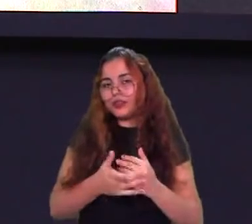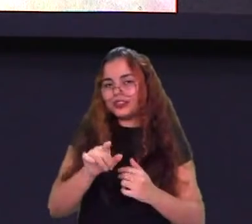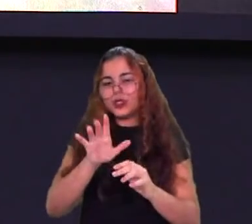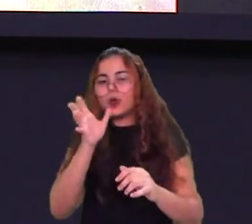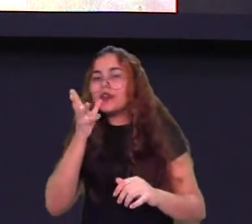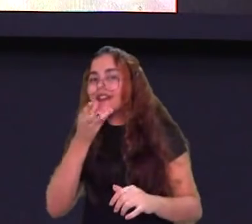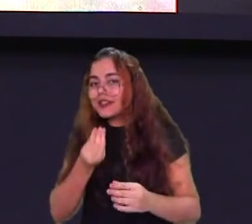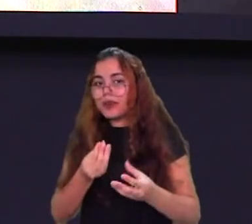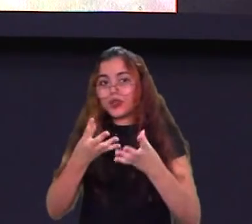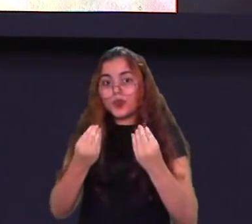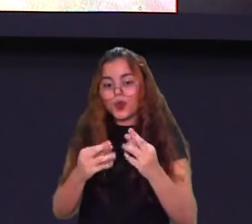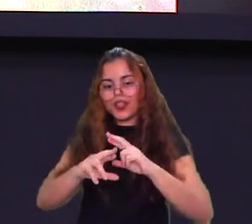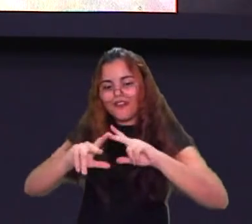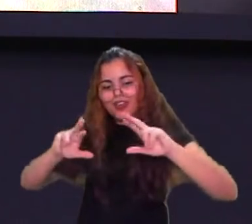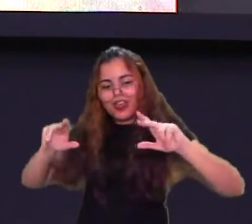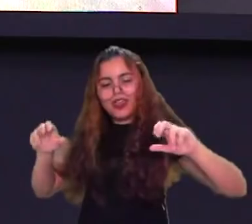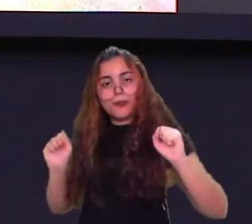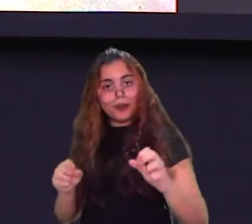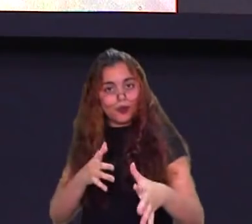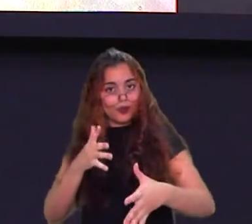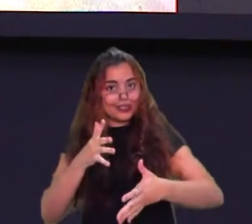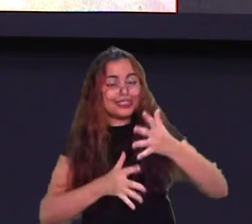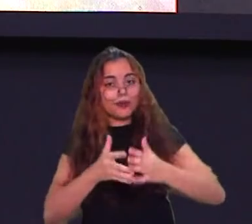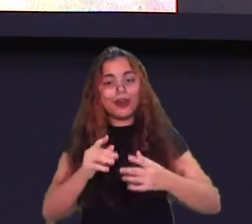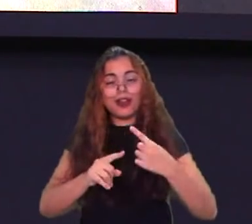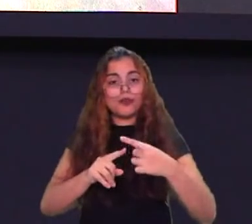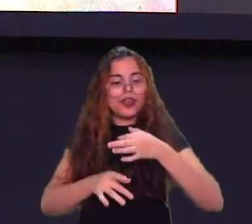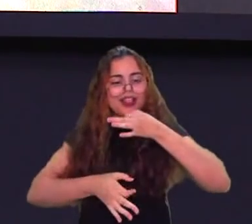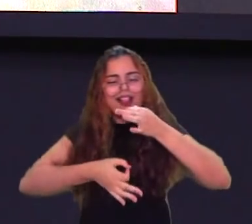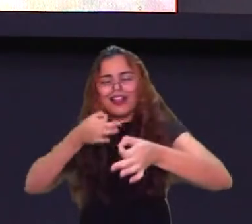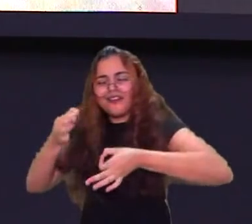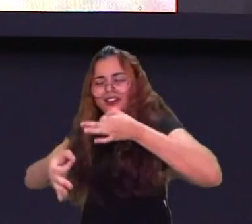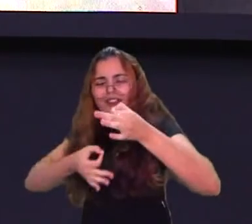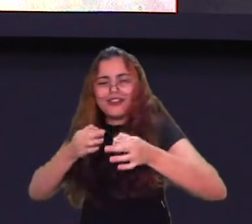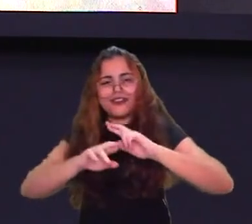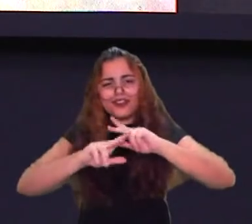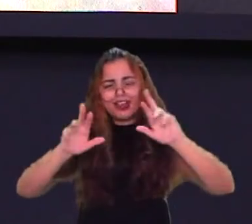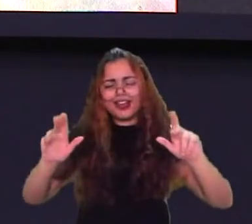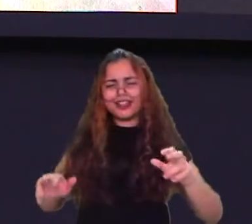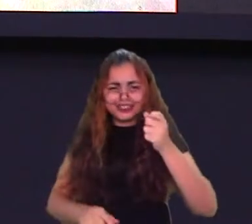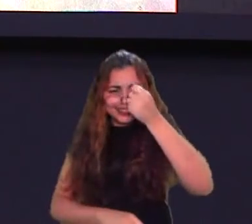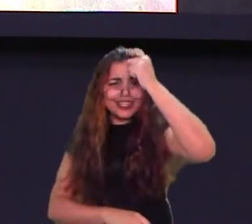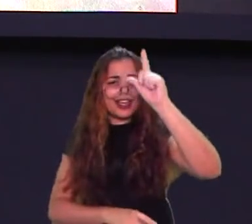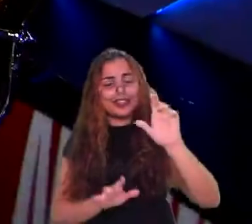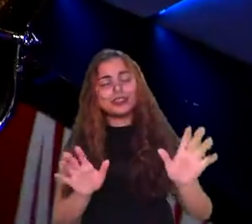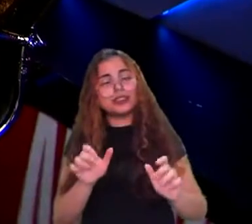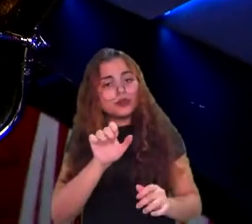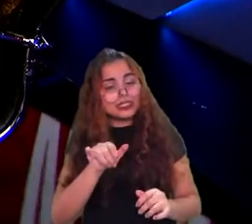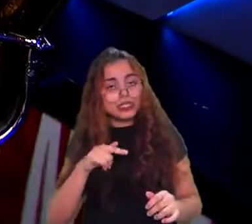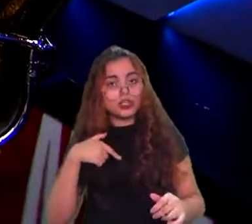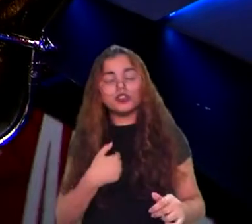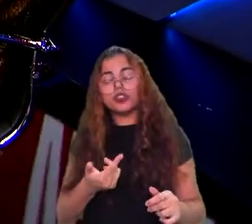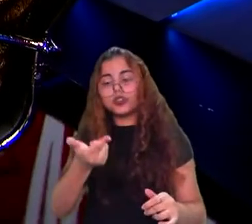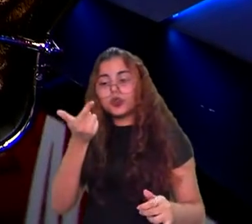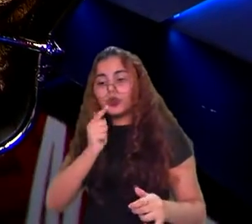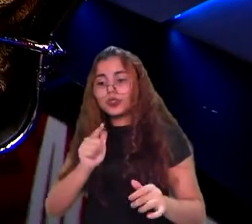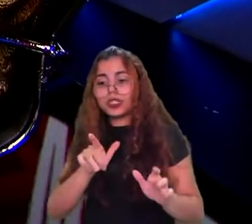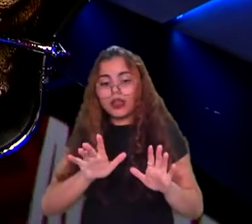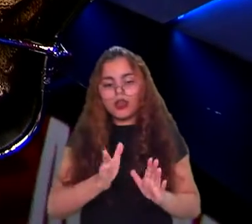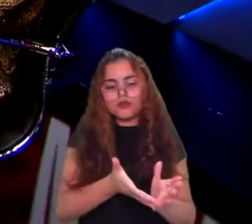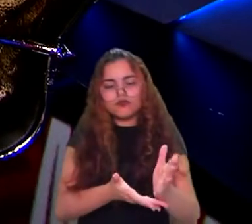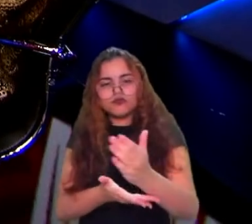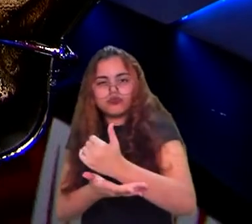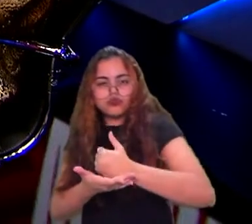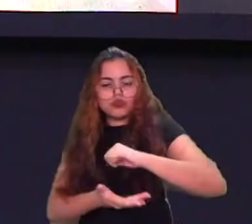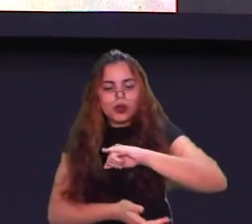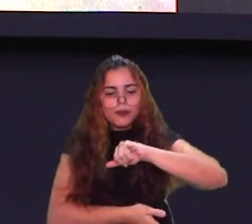pode atrapalhar, que são muitas opiniões, muitas ideias diferentes, mas acho que se a gente conseguir tirar o melhor de cada jogador, das